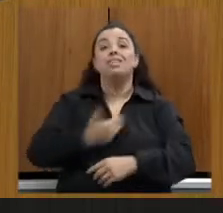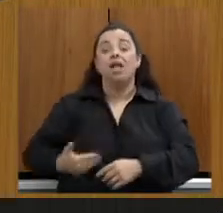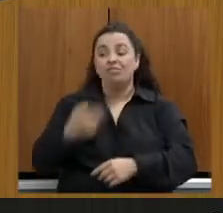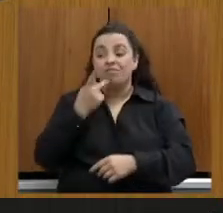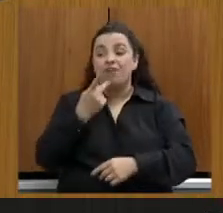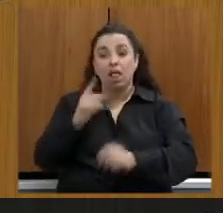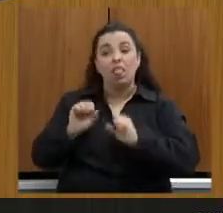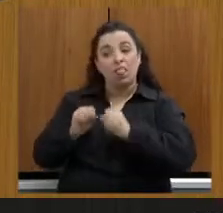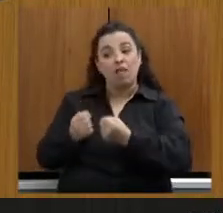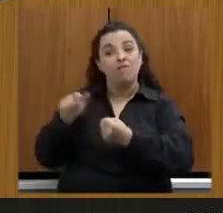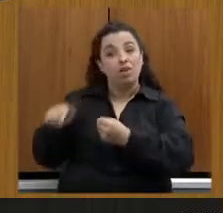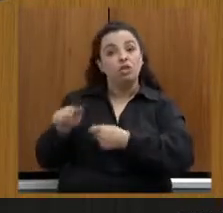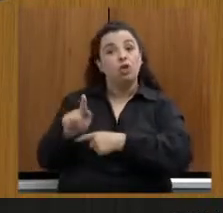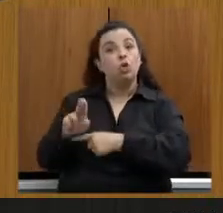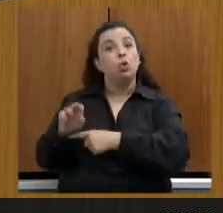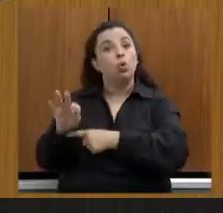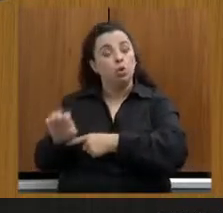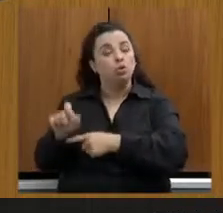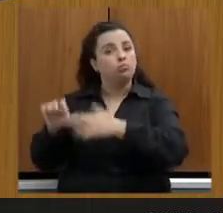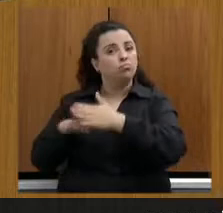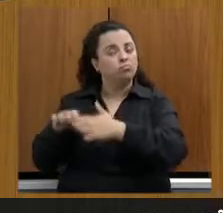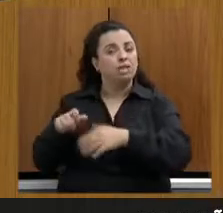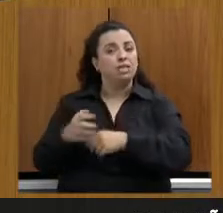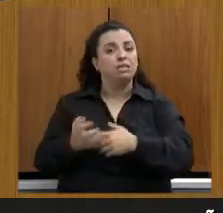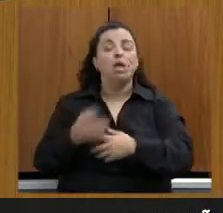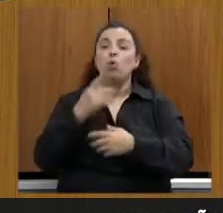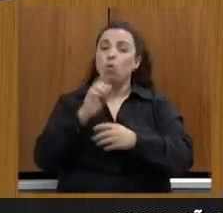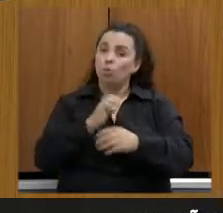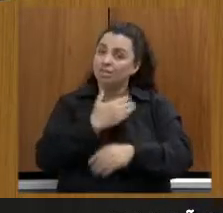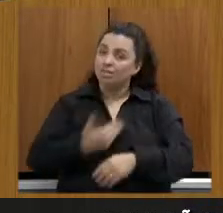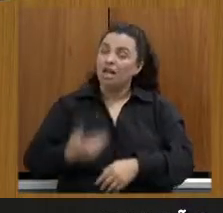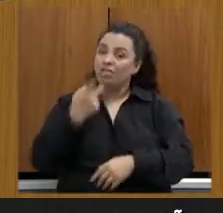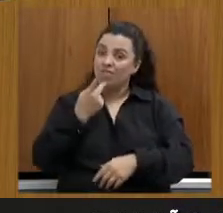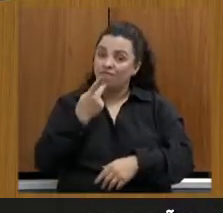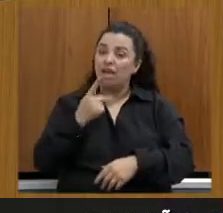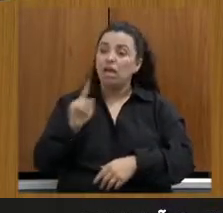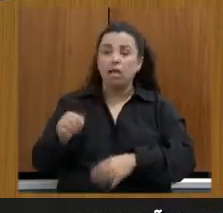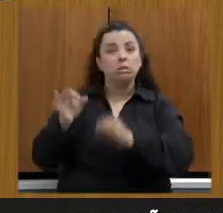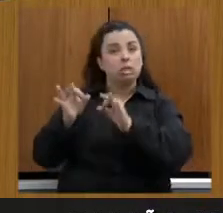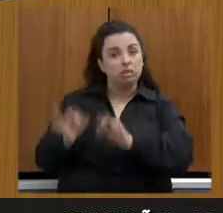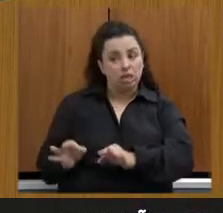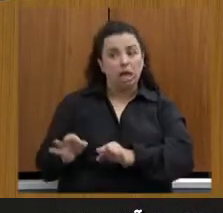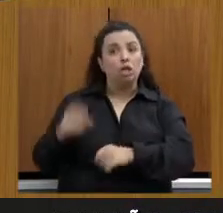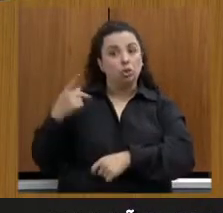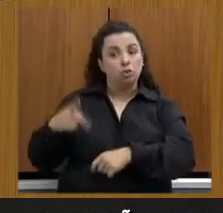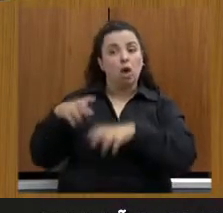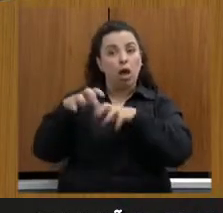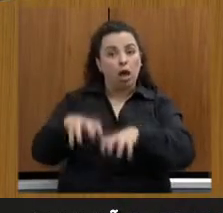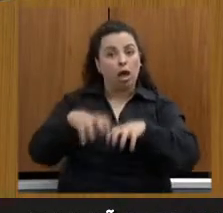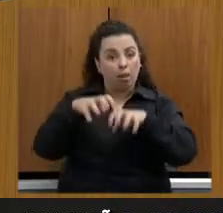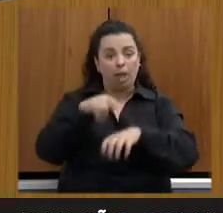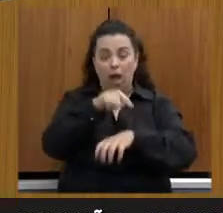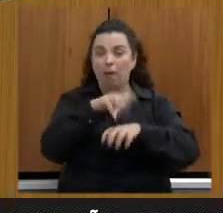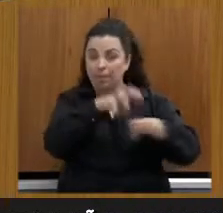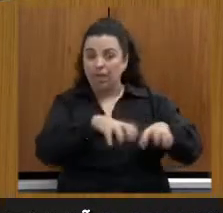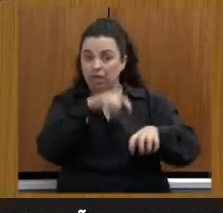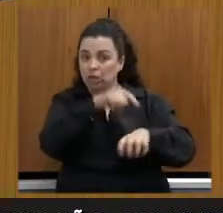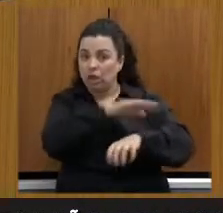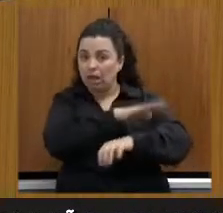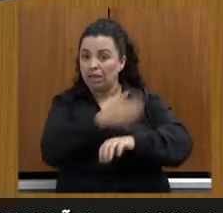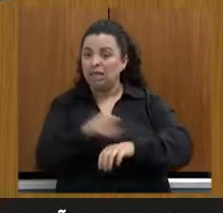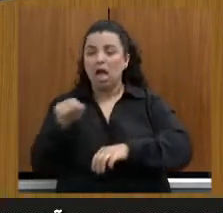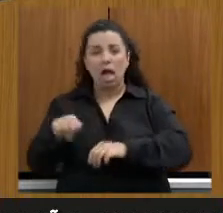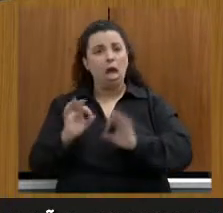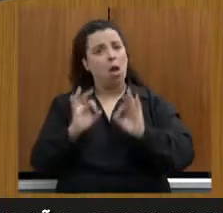que a mineração é de utilidade pública. A análise do presente processo deve